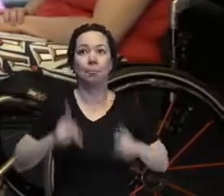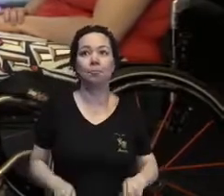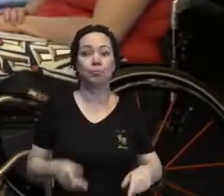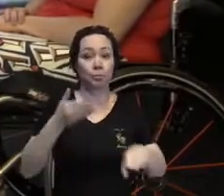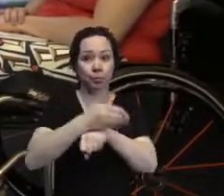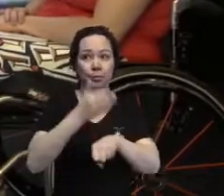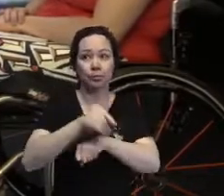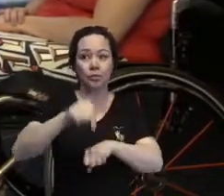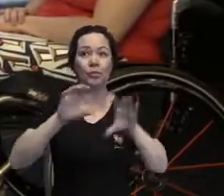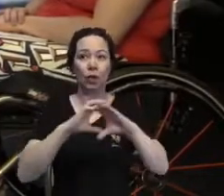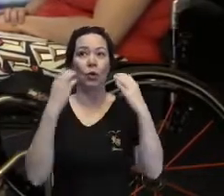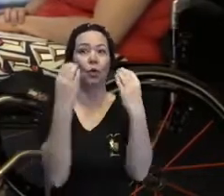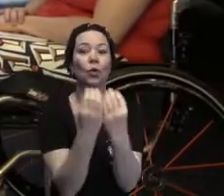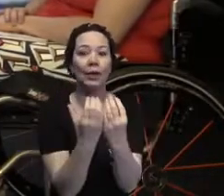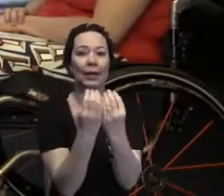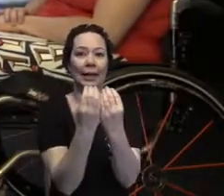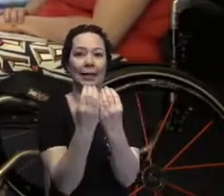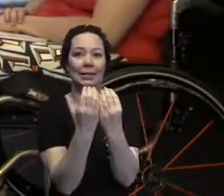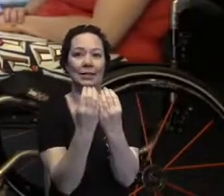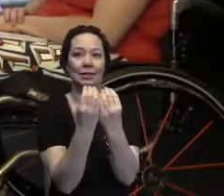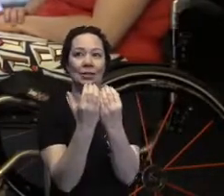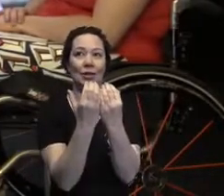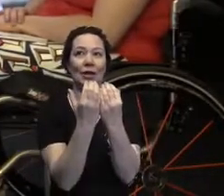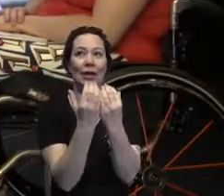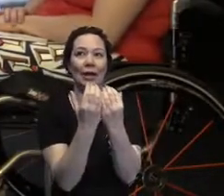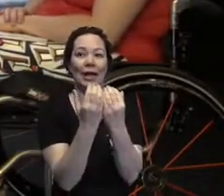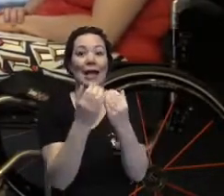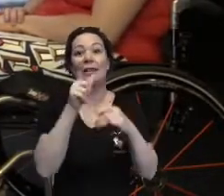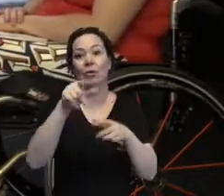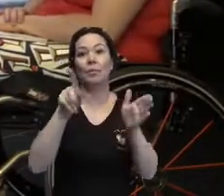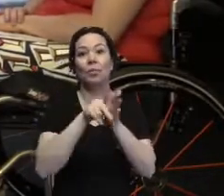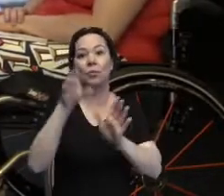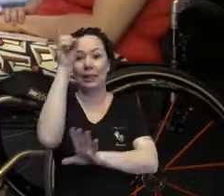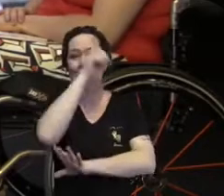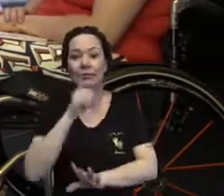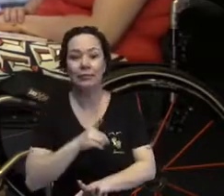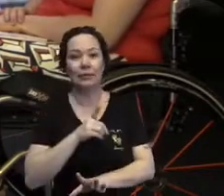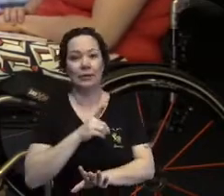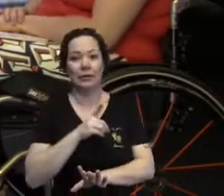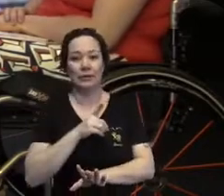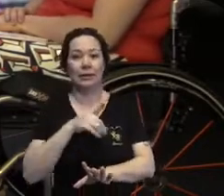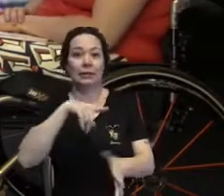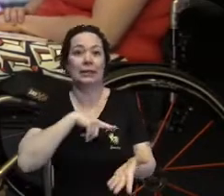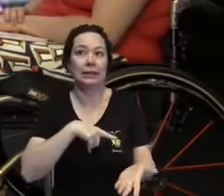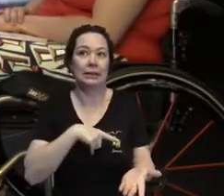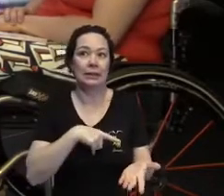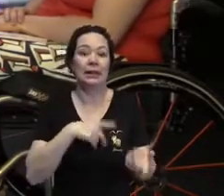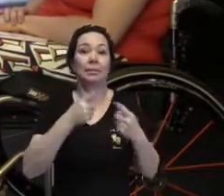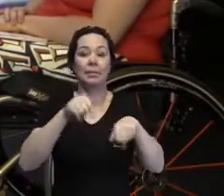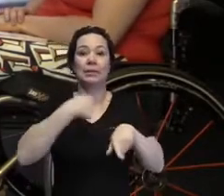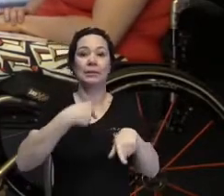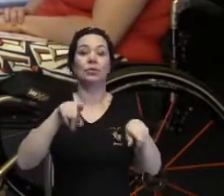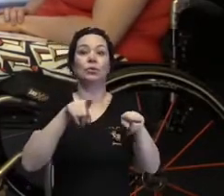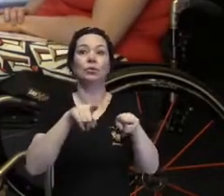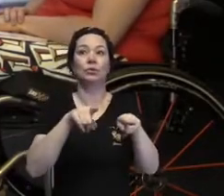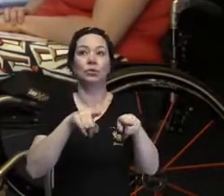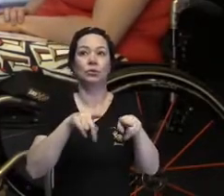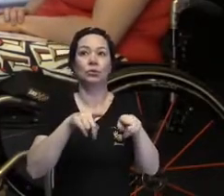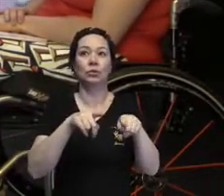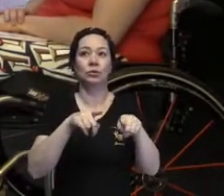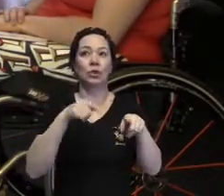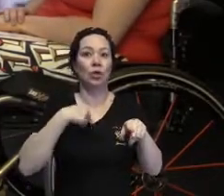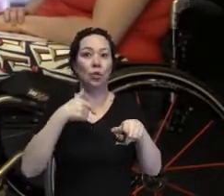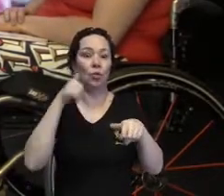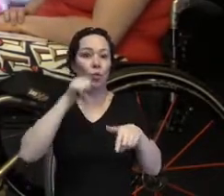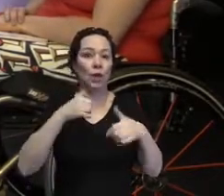congresso não se definem pela deficiência que elas possuem. Eu também sou uma mulher